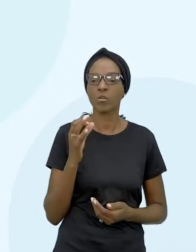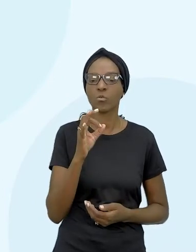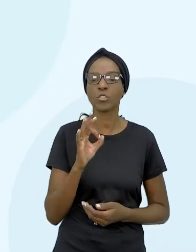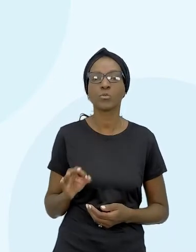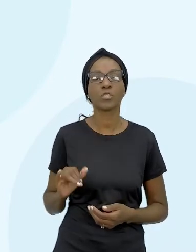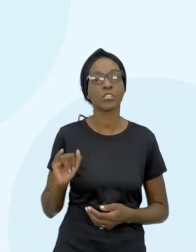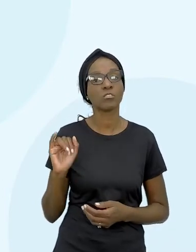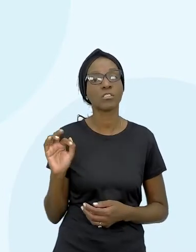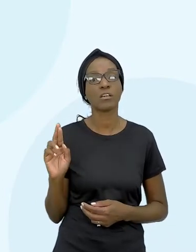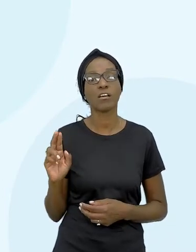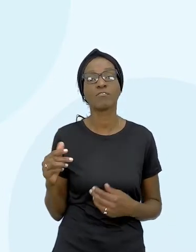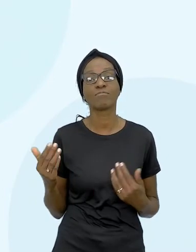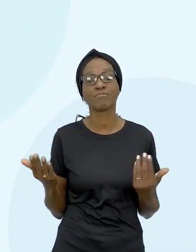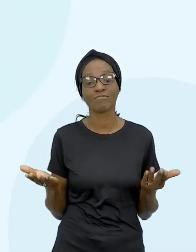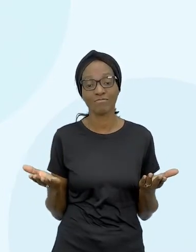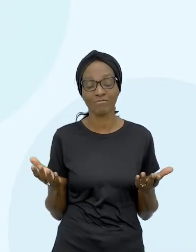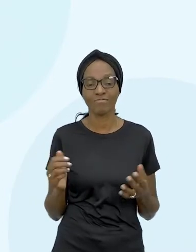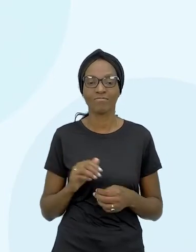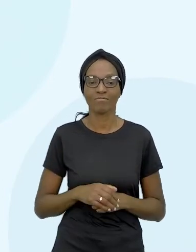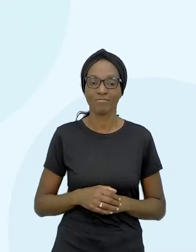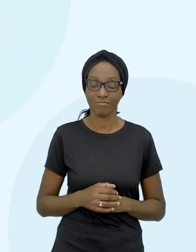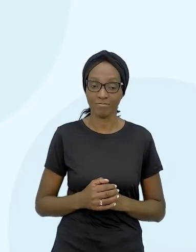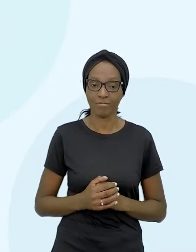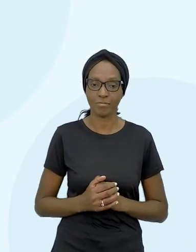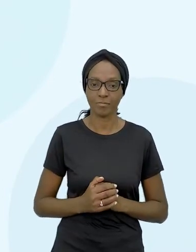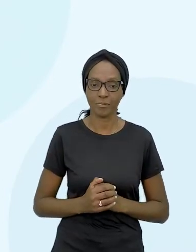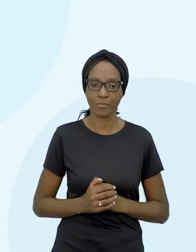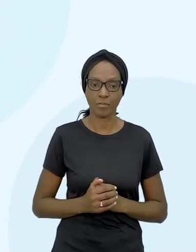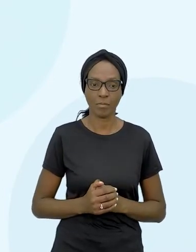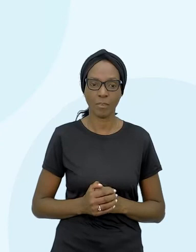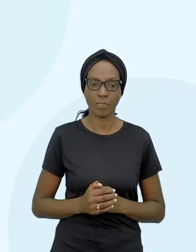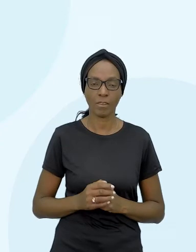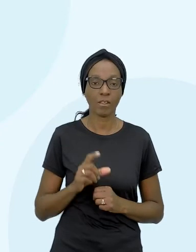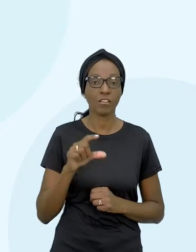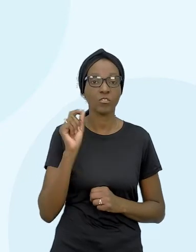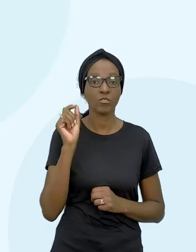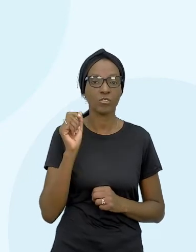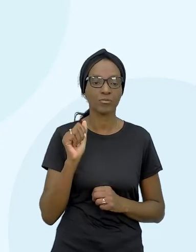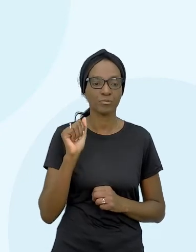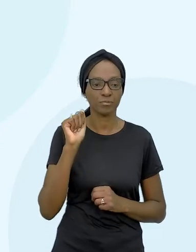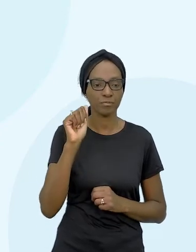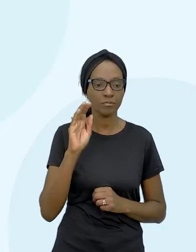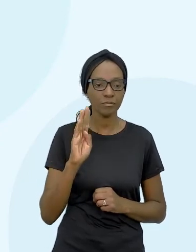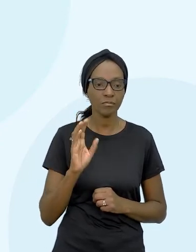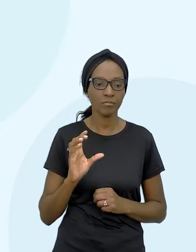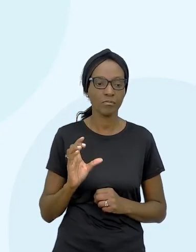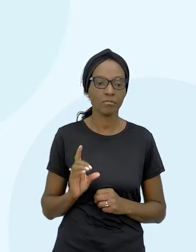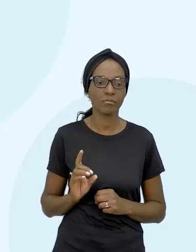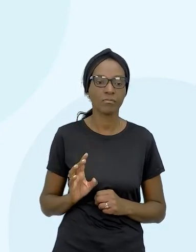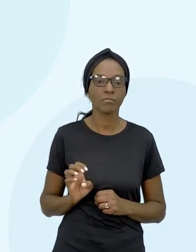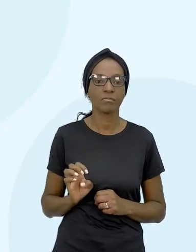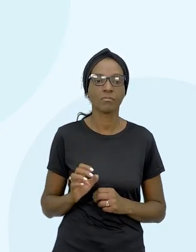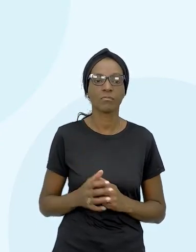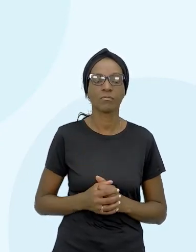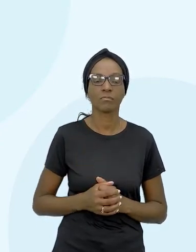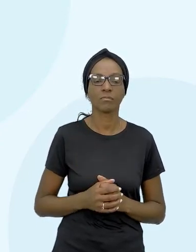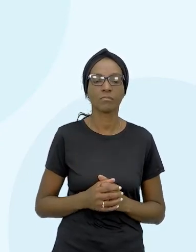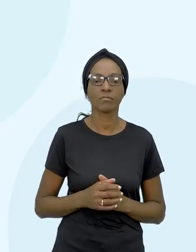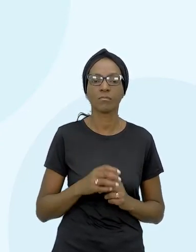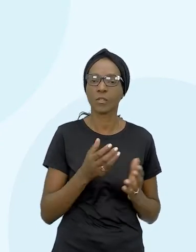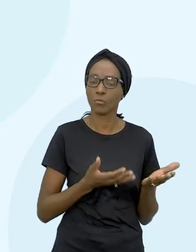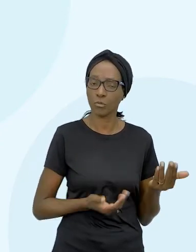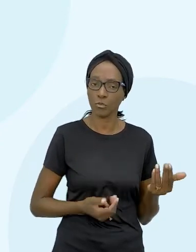elaborada aí do Enem que eu gosto bastante as alternativas para o jovem investidor ao final de um mês